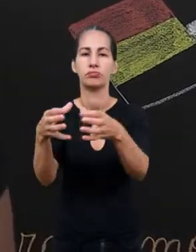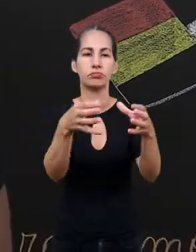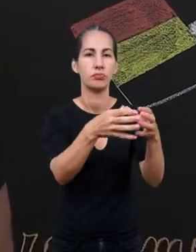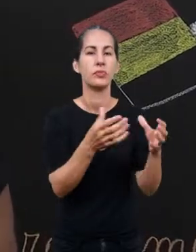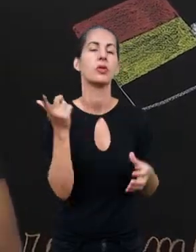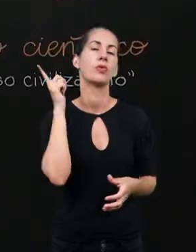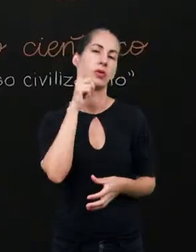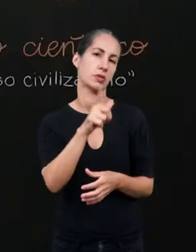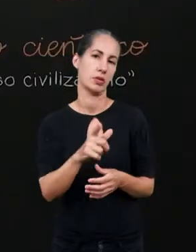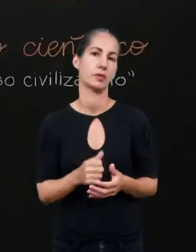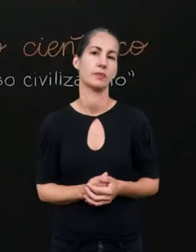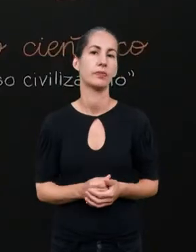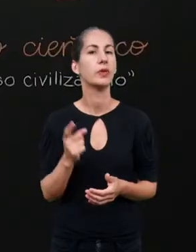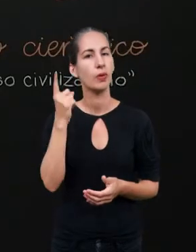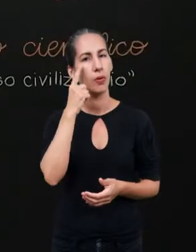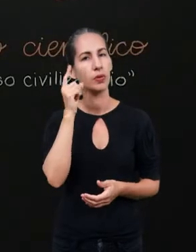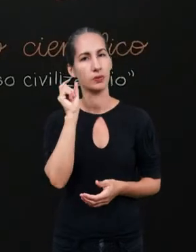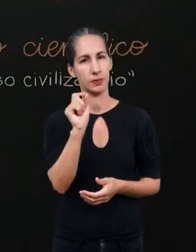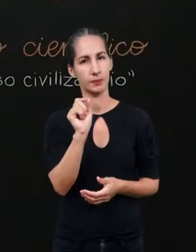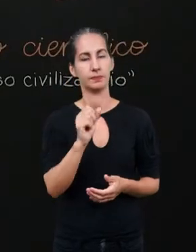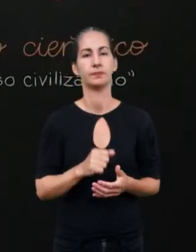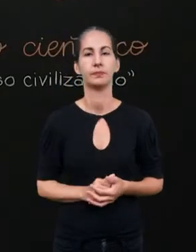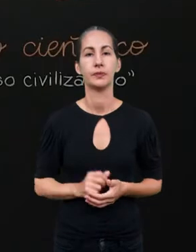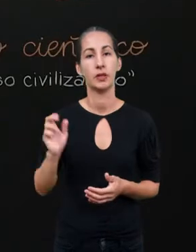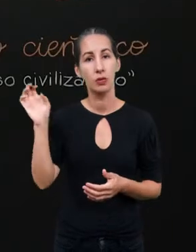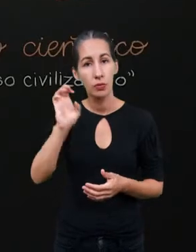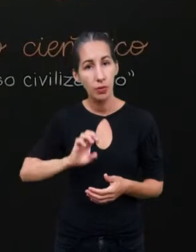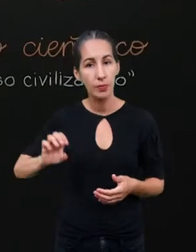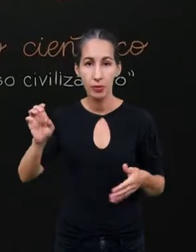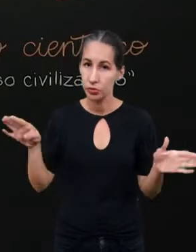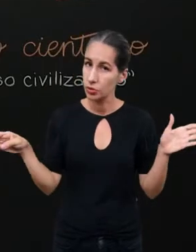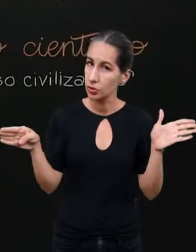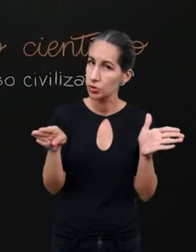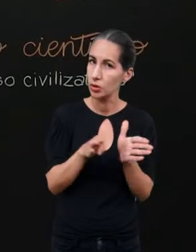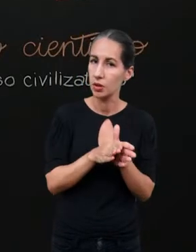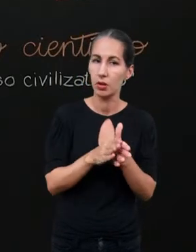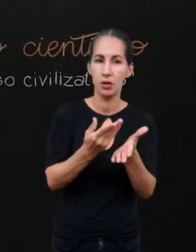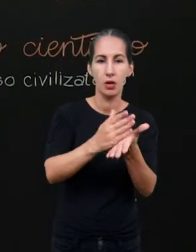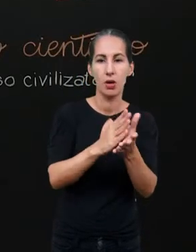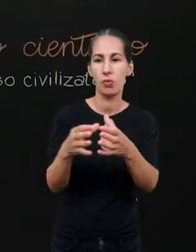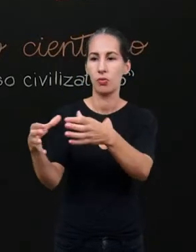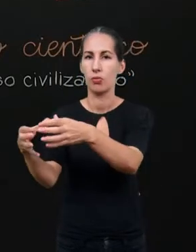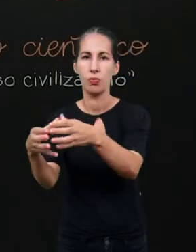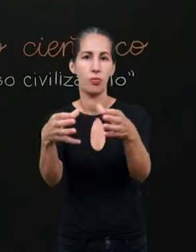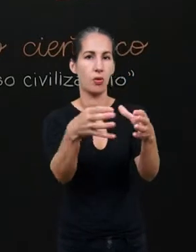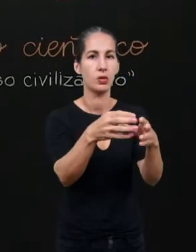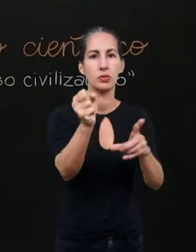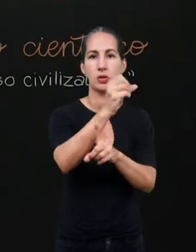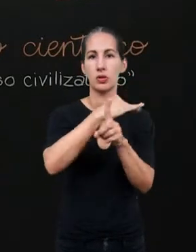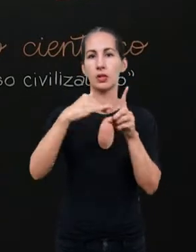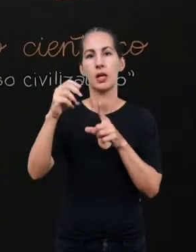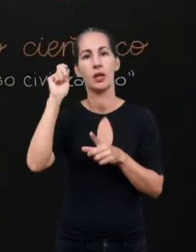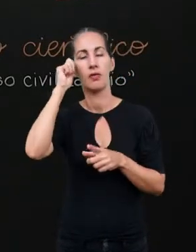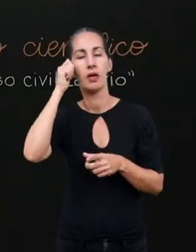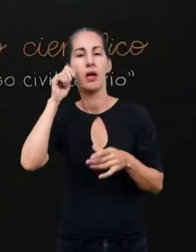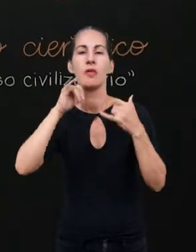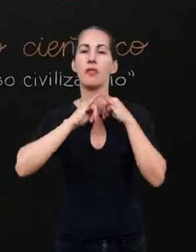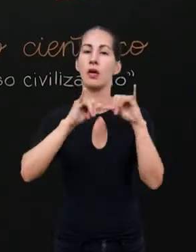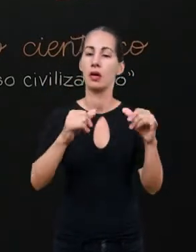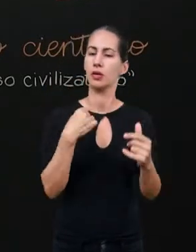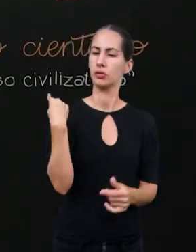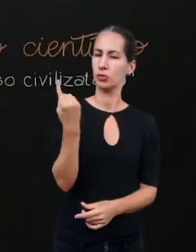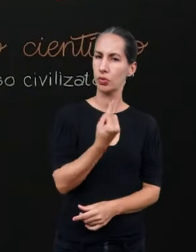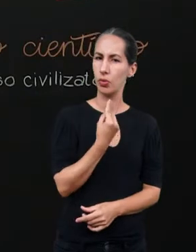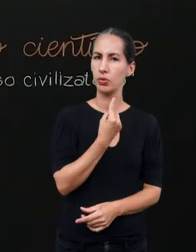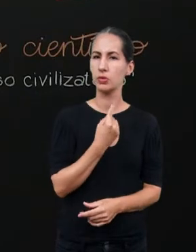conquistados. E olha que interessante. Os europeus vão chegar em algumas sociedades africanas e vão falar. Nós